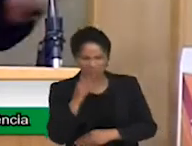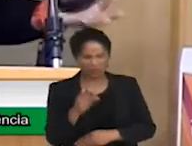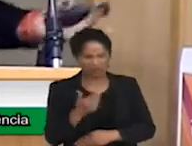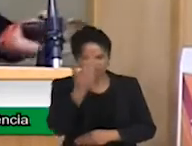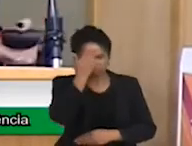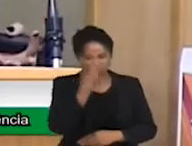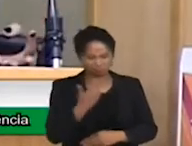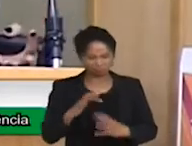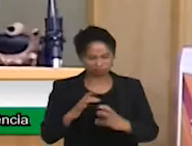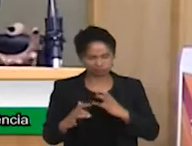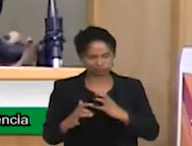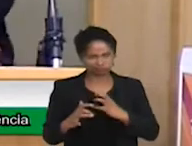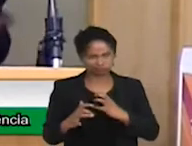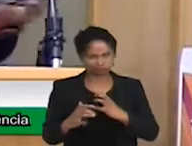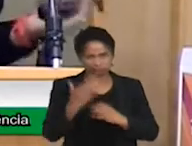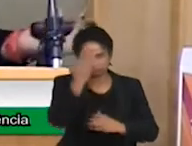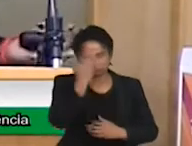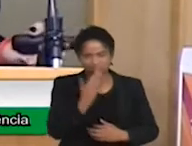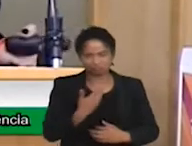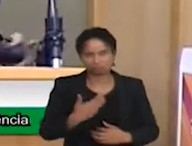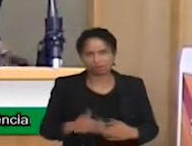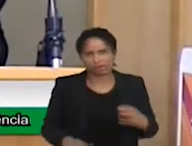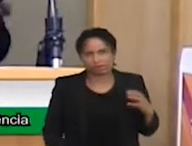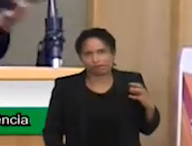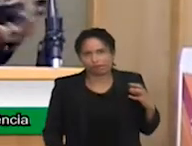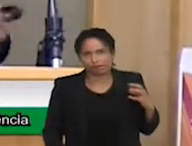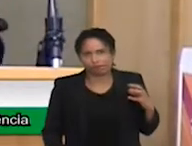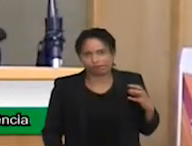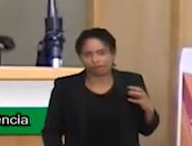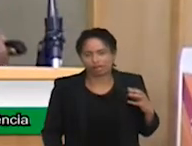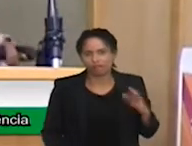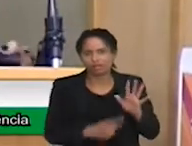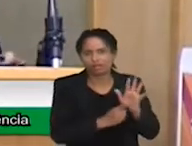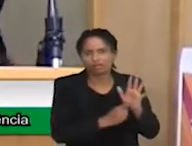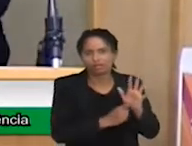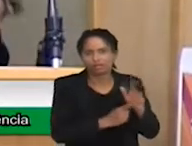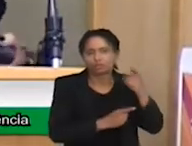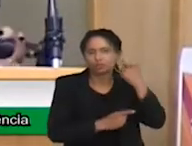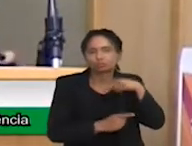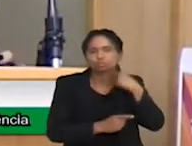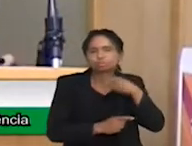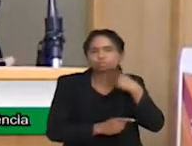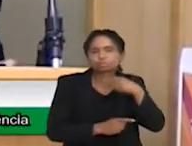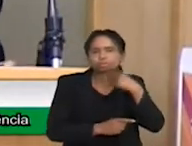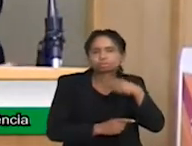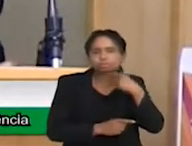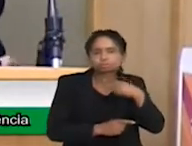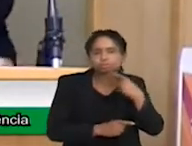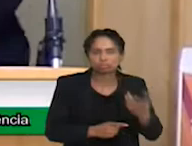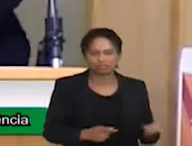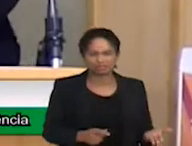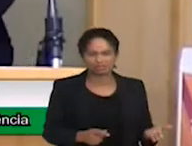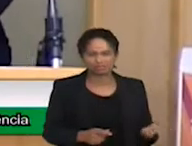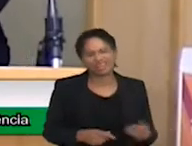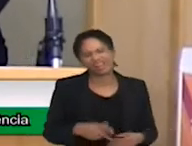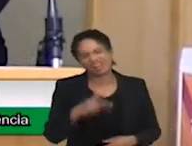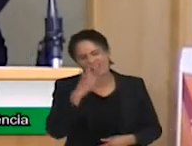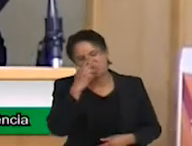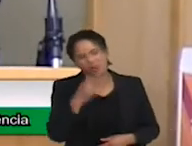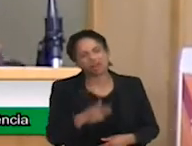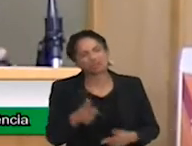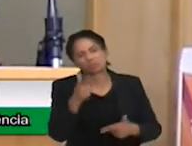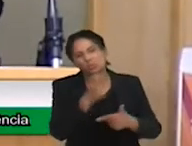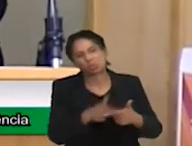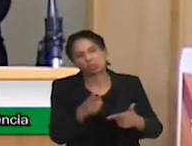por isso que ela não mexe a mão direita, gente, não faz o menor sentido, eu sou canhota e a gente mexe a mão direita, uma criança que está aqui